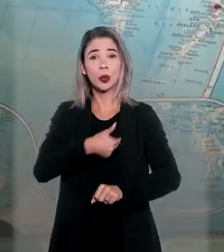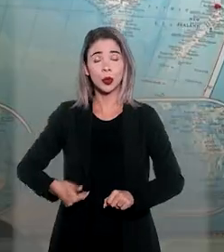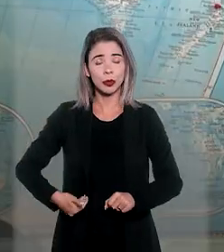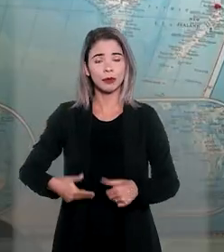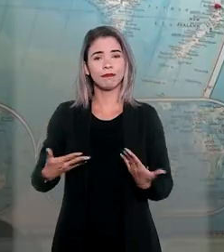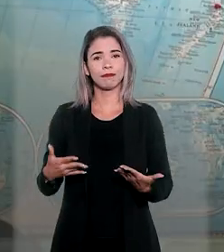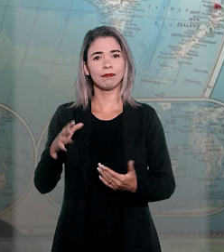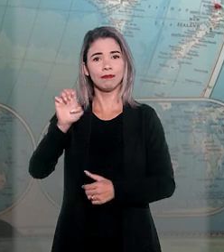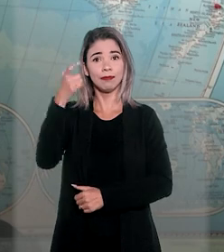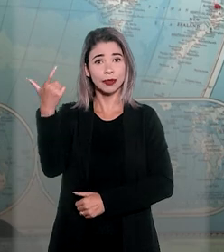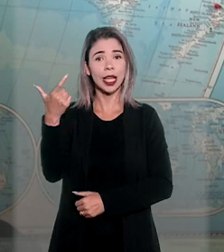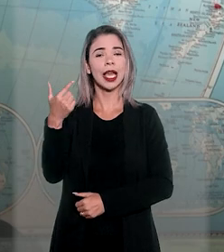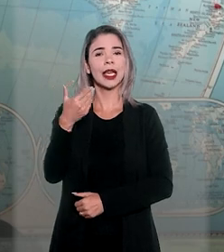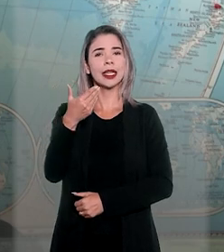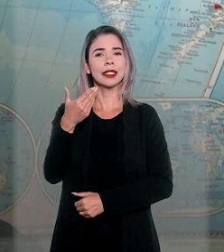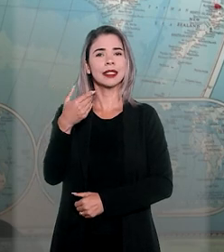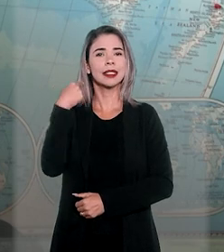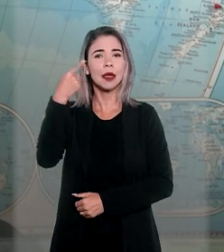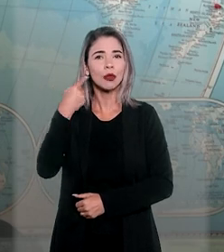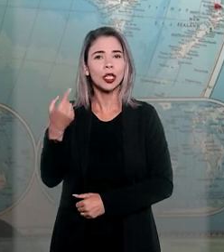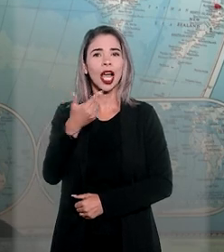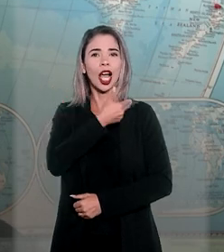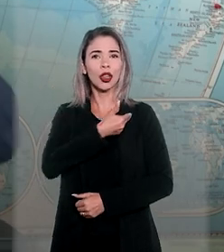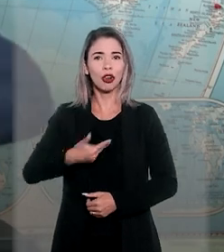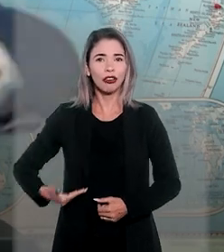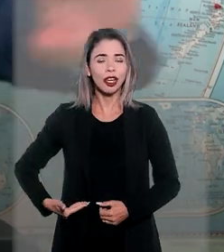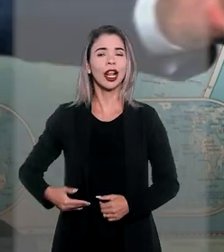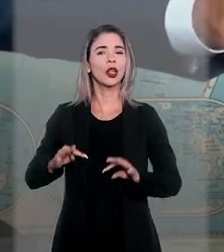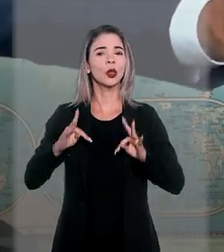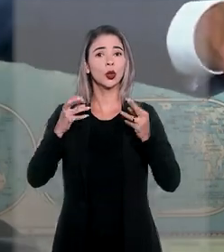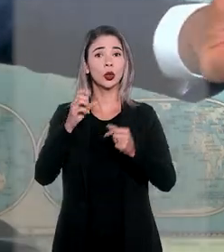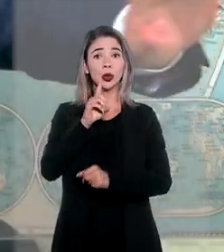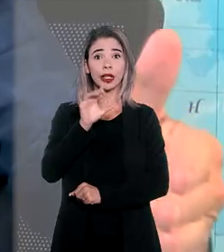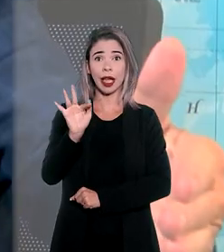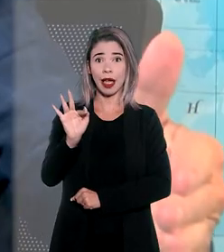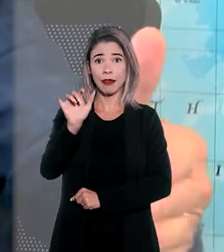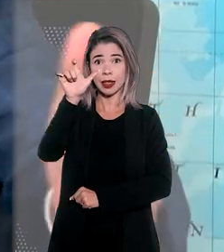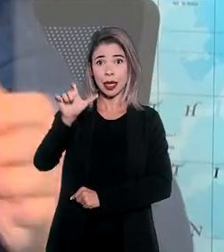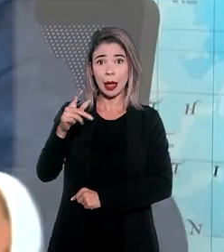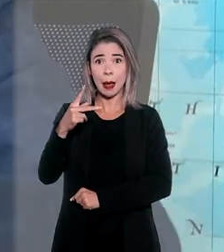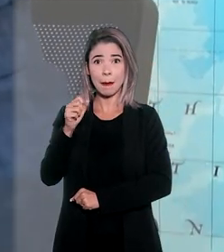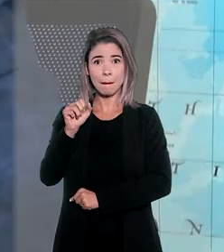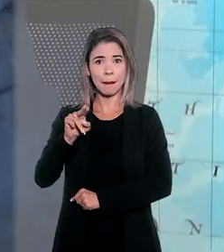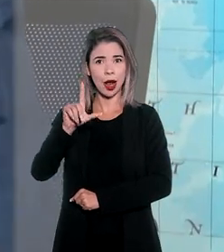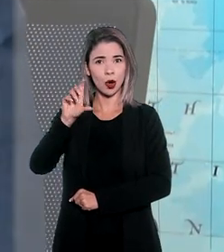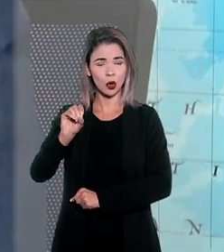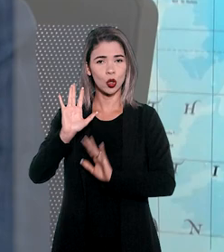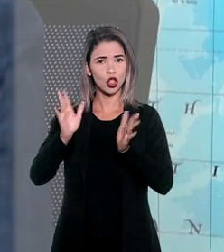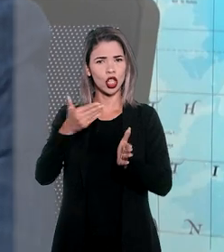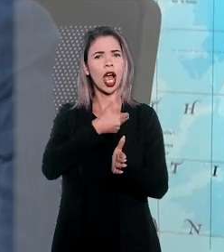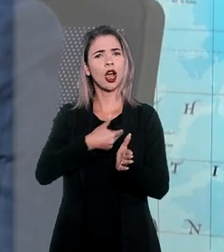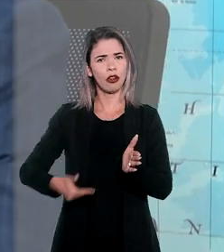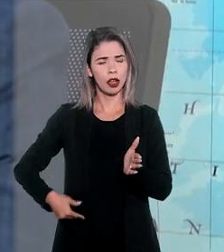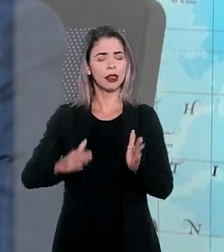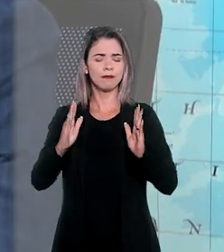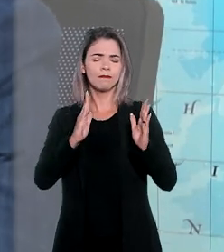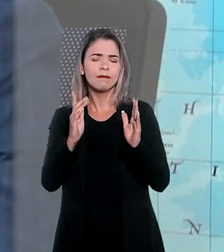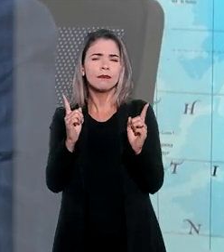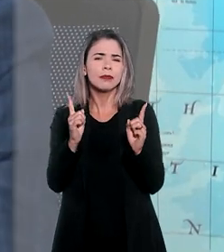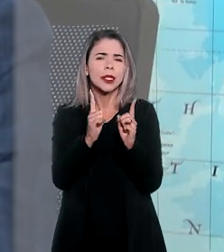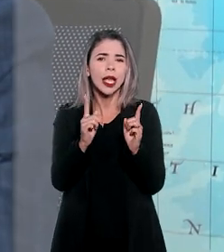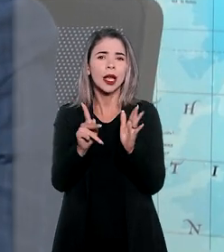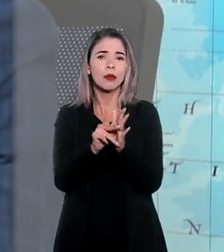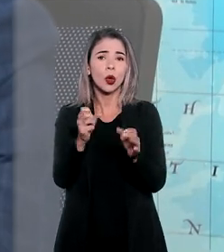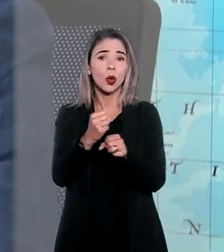Ex-deputado federal, ex-senador e ex-vice-governador do Distrito Federal, Paulo Otávio ocupou o cargo de governador por um